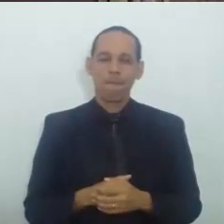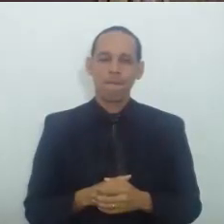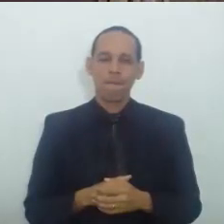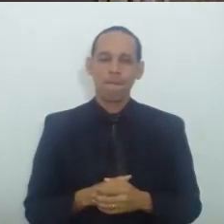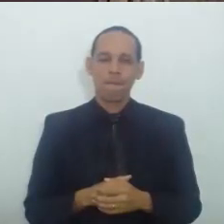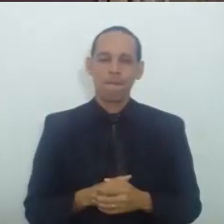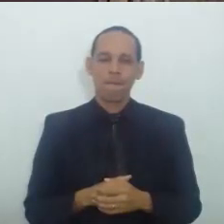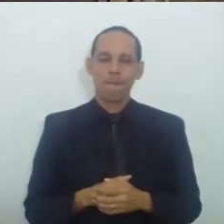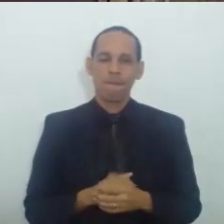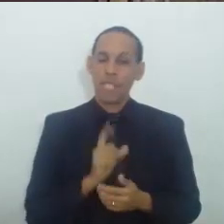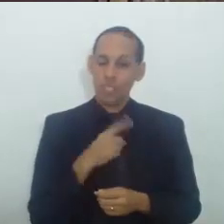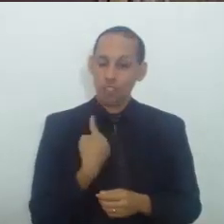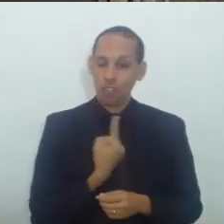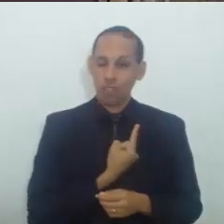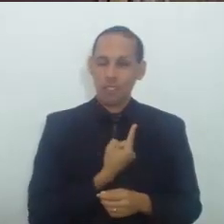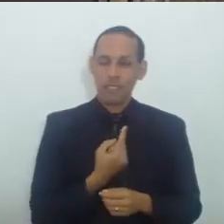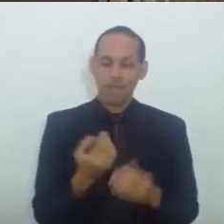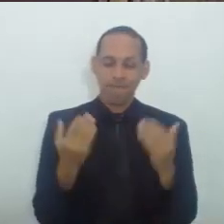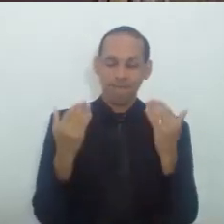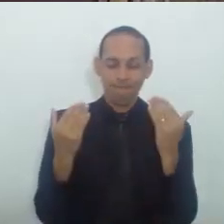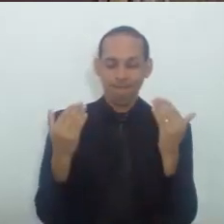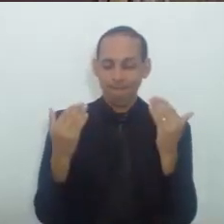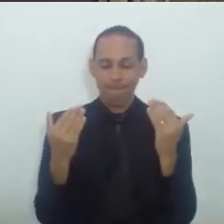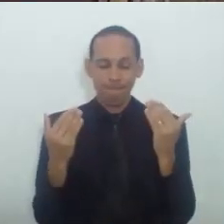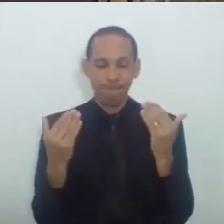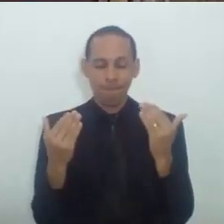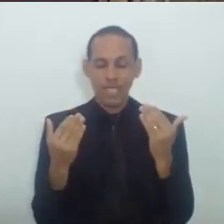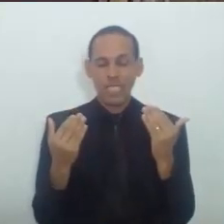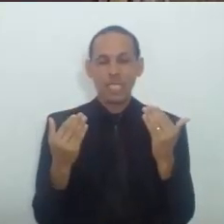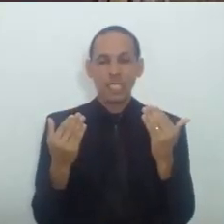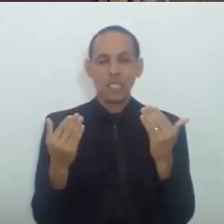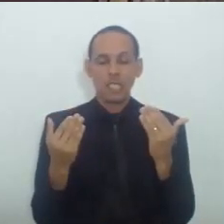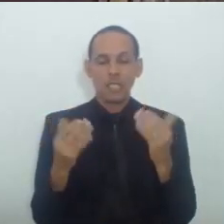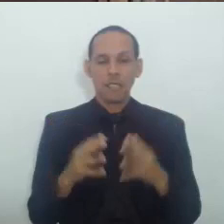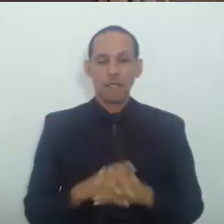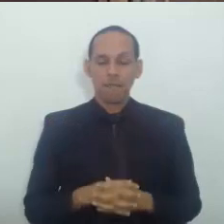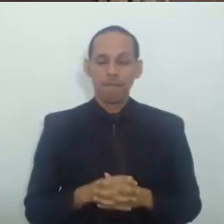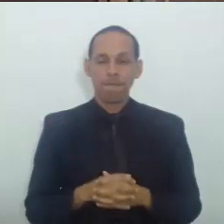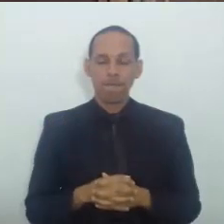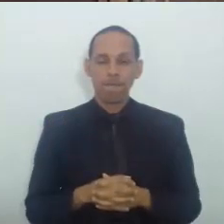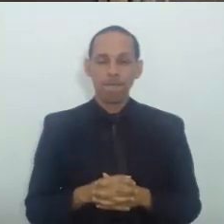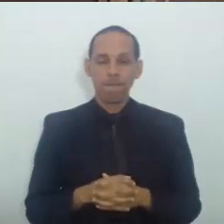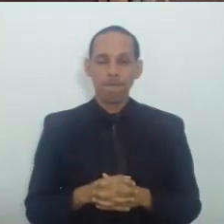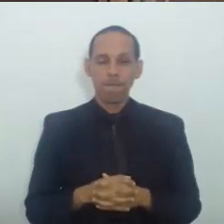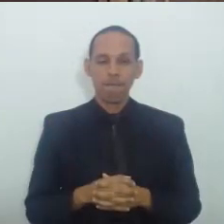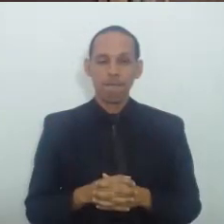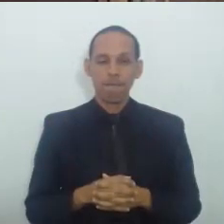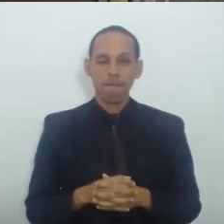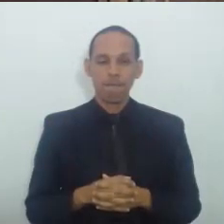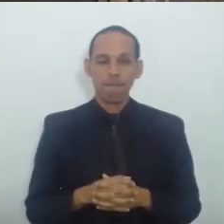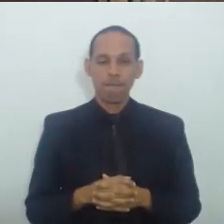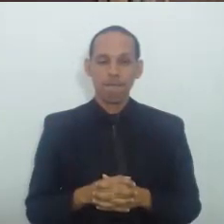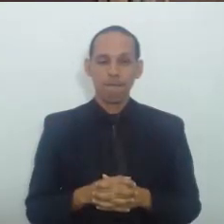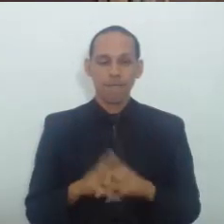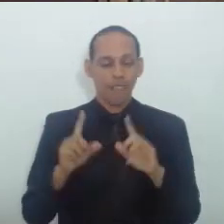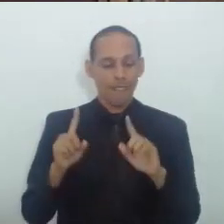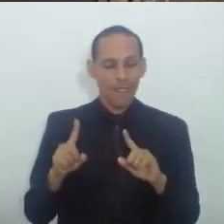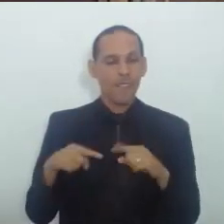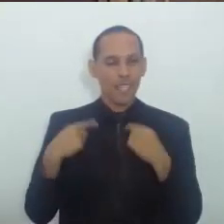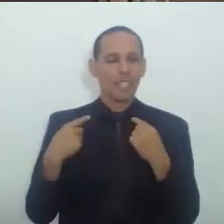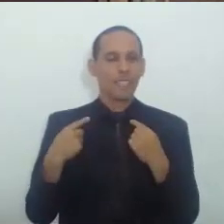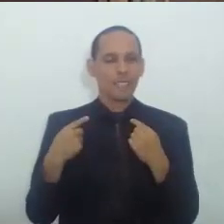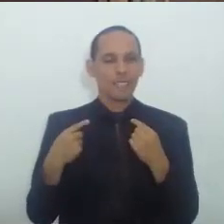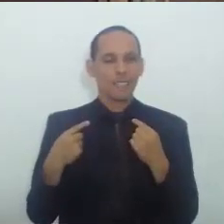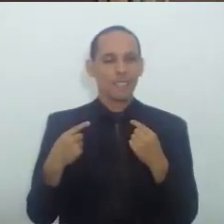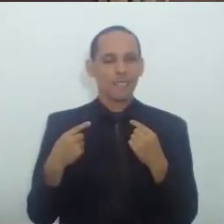Nós temos Essa dúvida Que nos Que nos Acomete De vez em quando Com questões